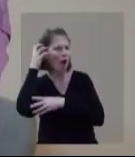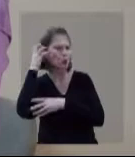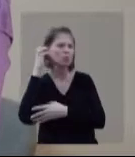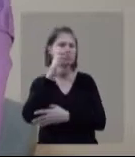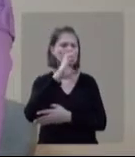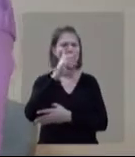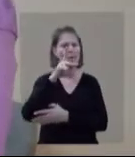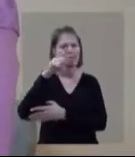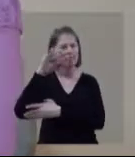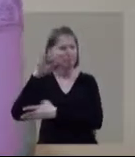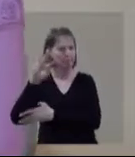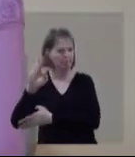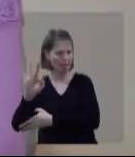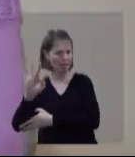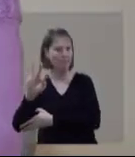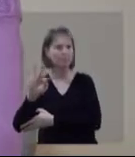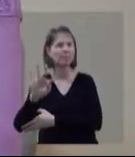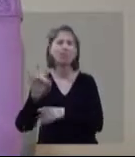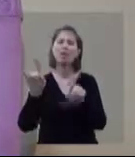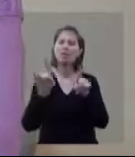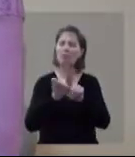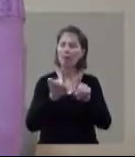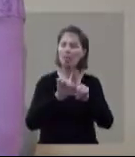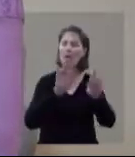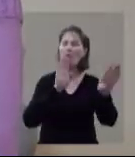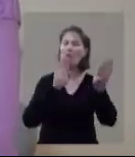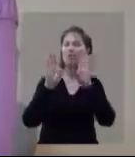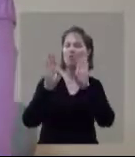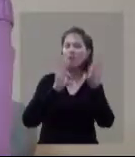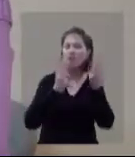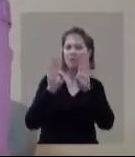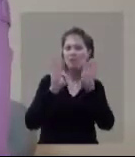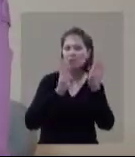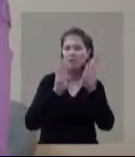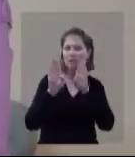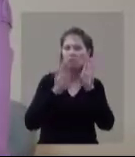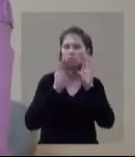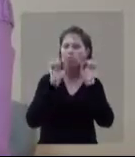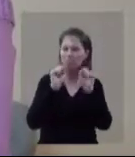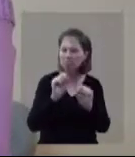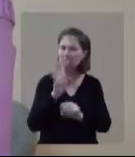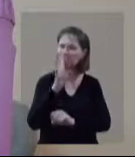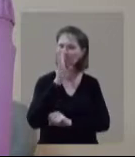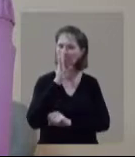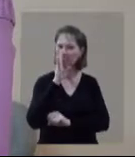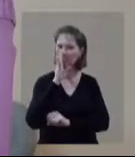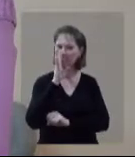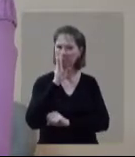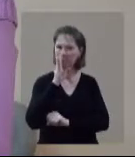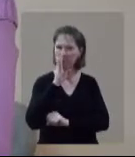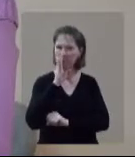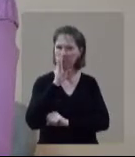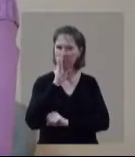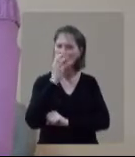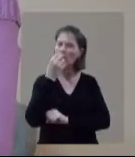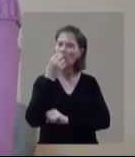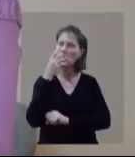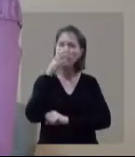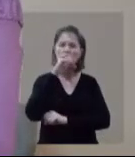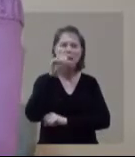a nossa programação em radiocpt.com.br e pelo nosso Facebook, facebook.com.br